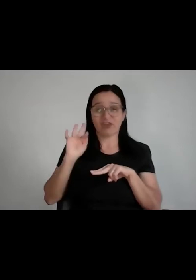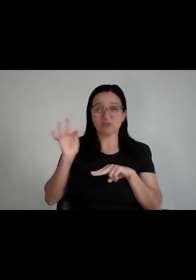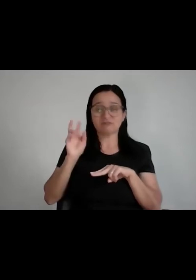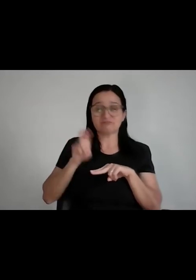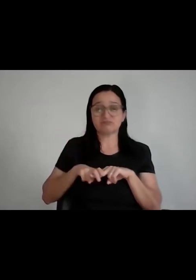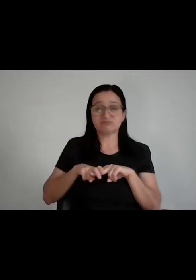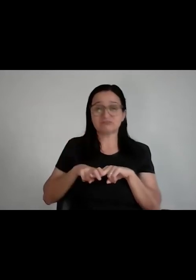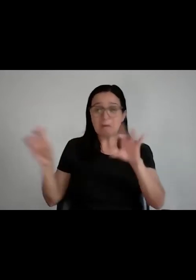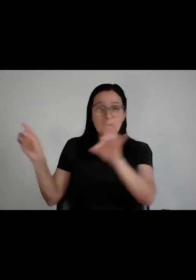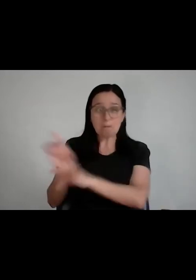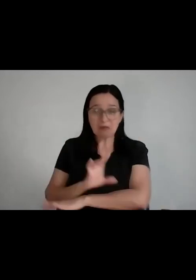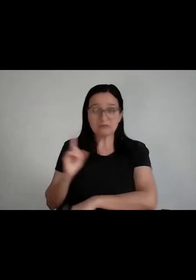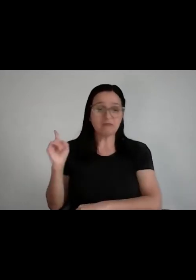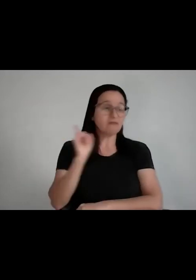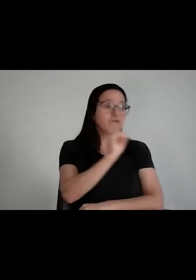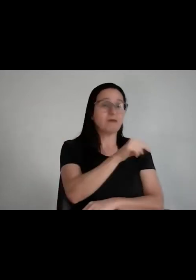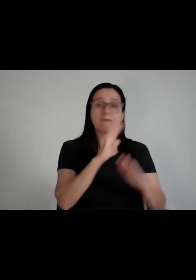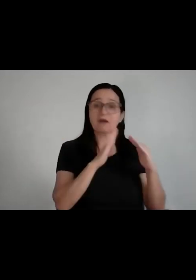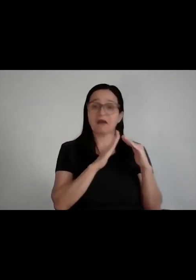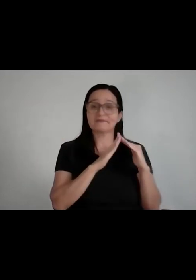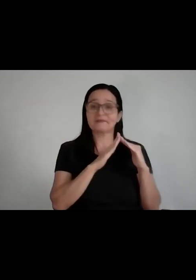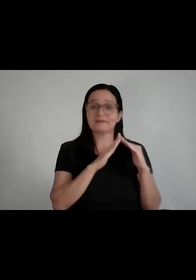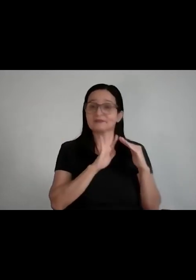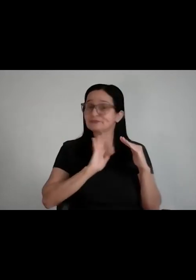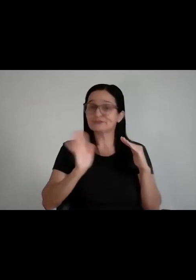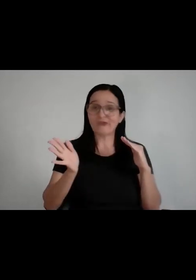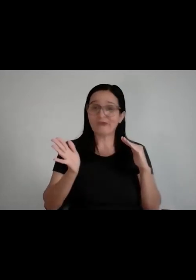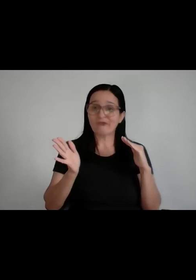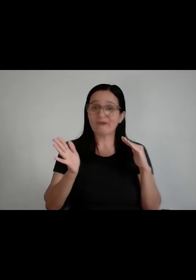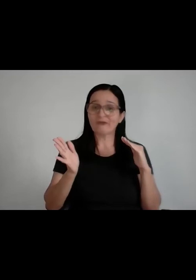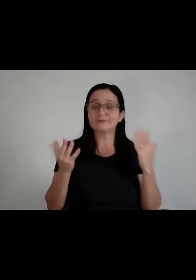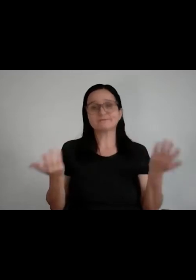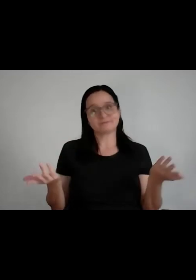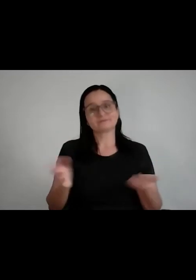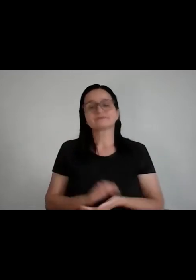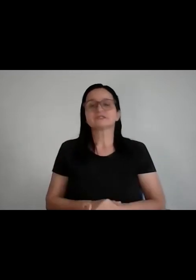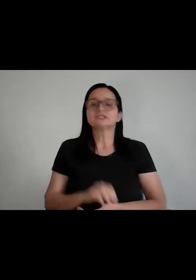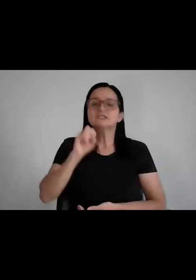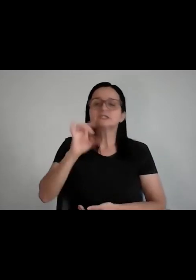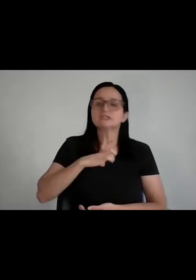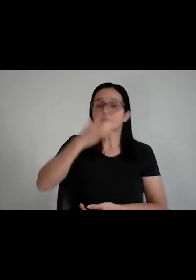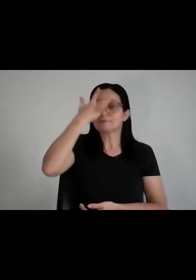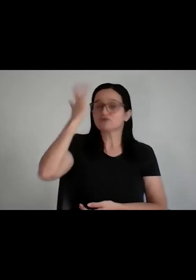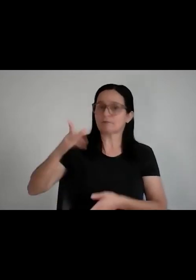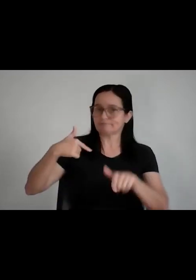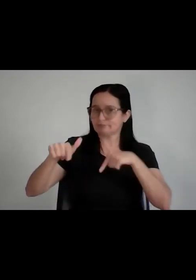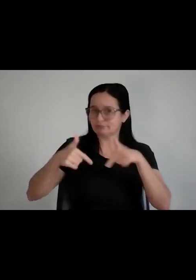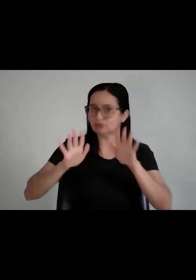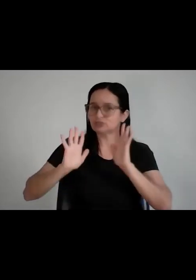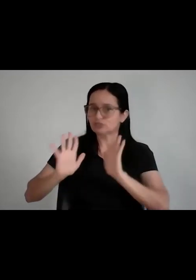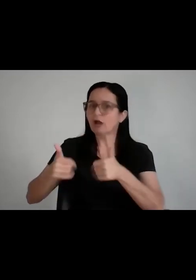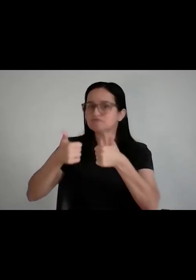depois ir para casa, entendeu? Eu vou aliviar a galera que já trabalha, esse já está adquirindo experiência lá, agora a galera que não está